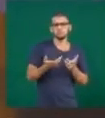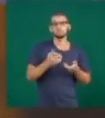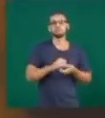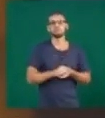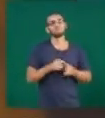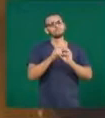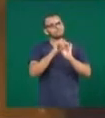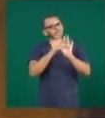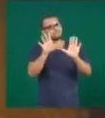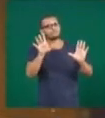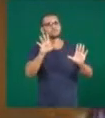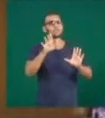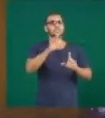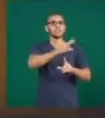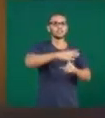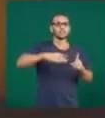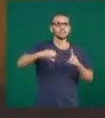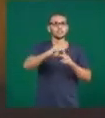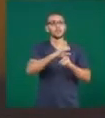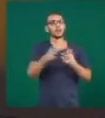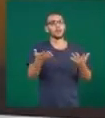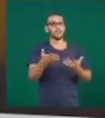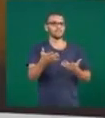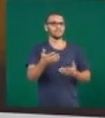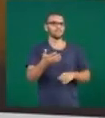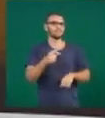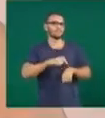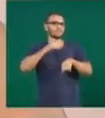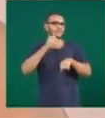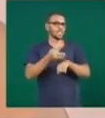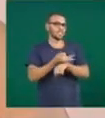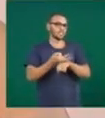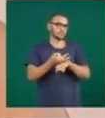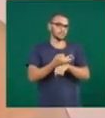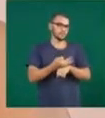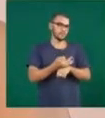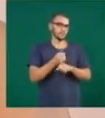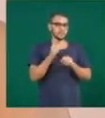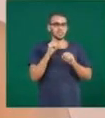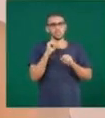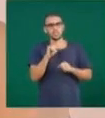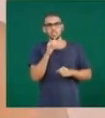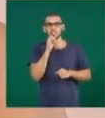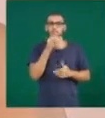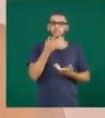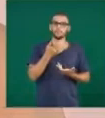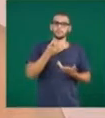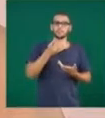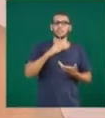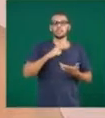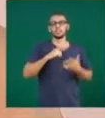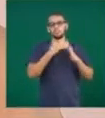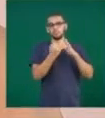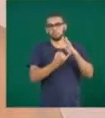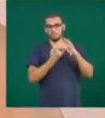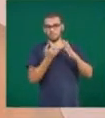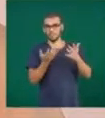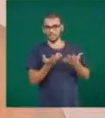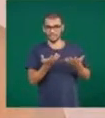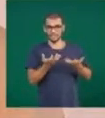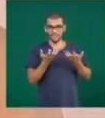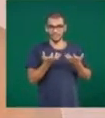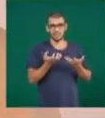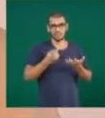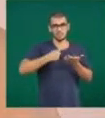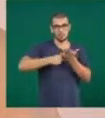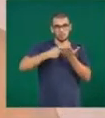à comunidade. E nesse período de férias, especificamente, caso alguma instituição queira fazer um agendamento, é